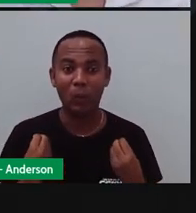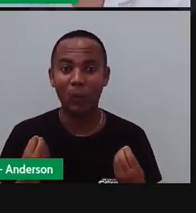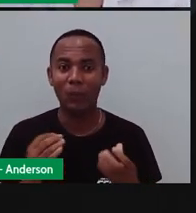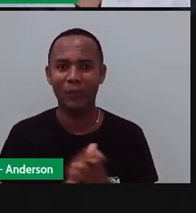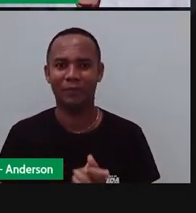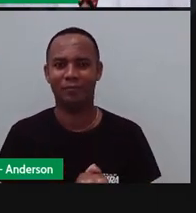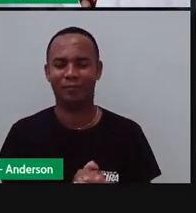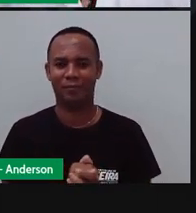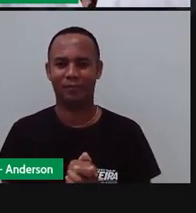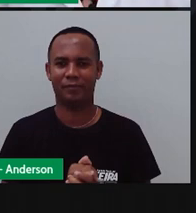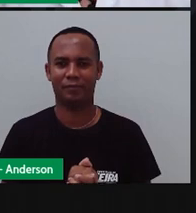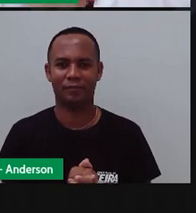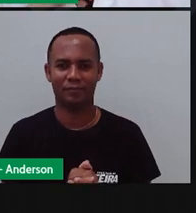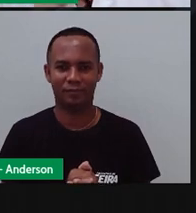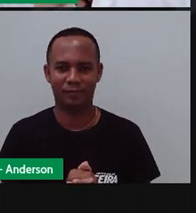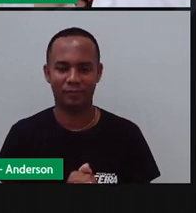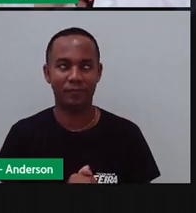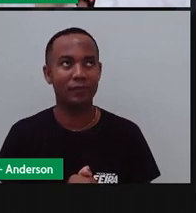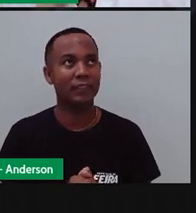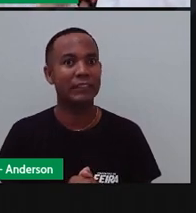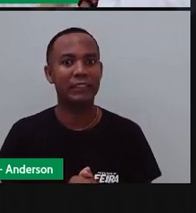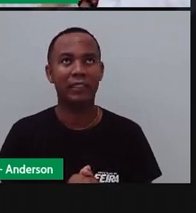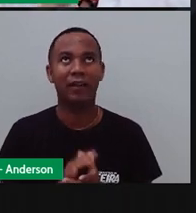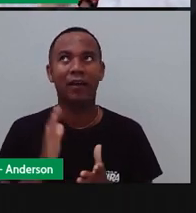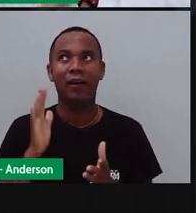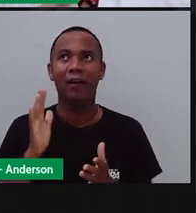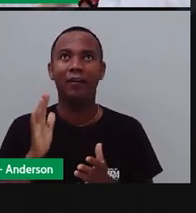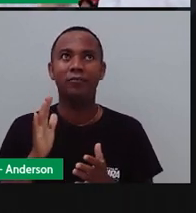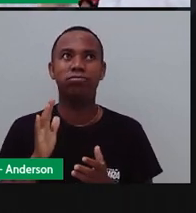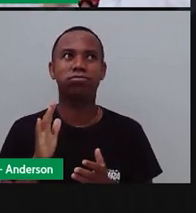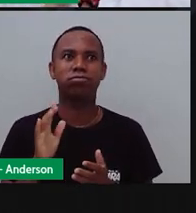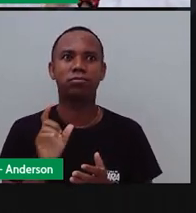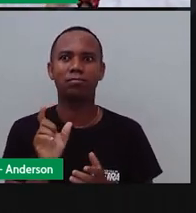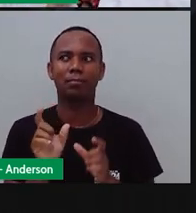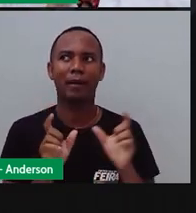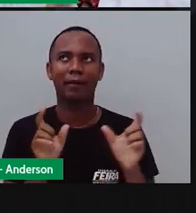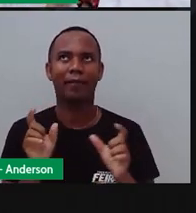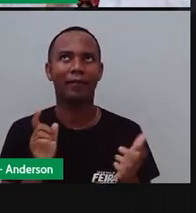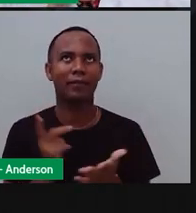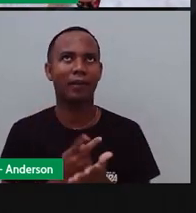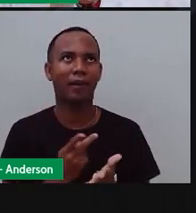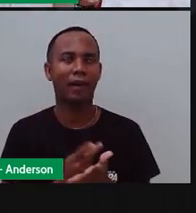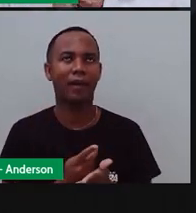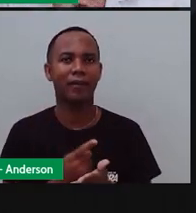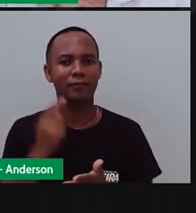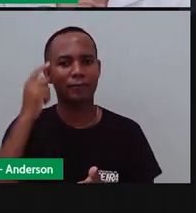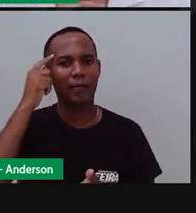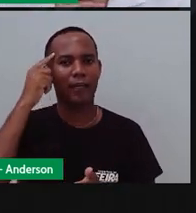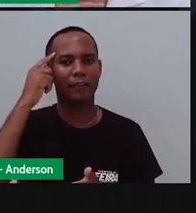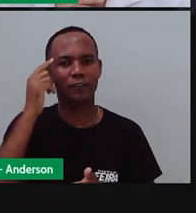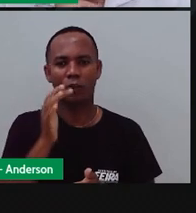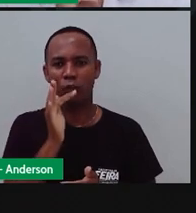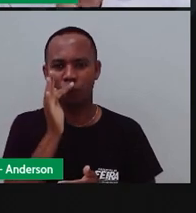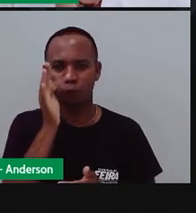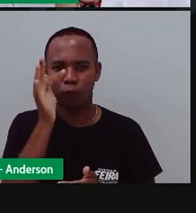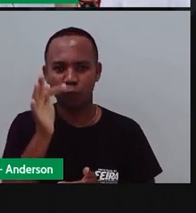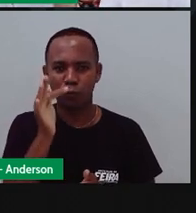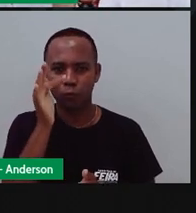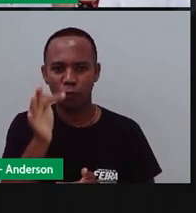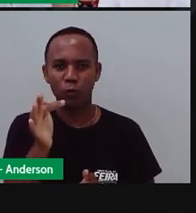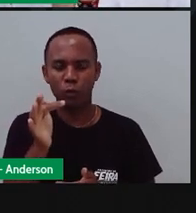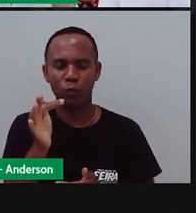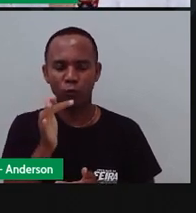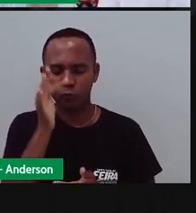Talvez eu tenha dito algo errado Ele desconfia Futuro futuris